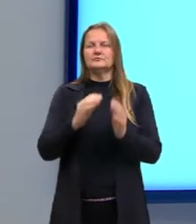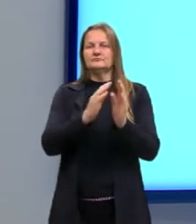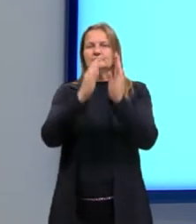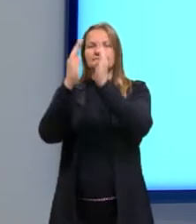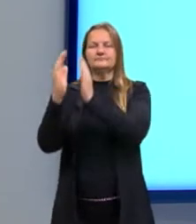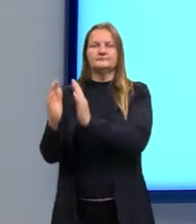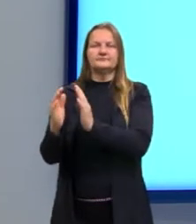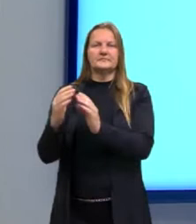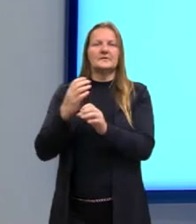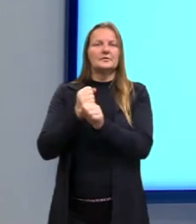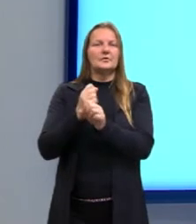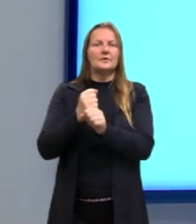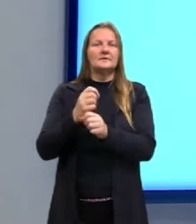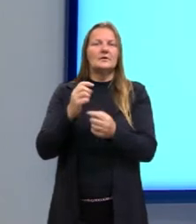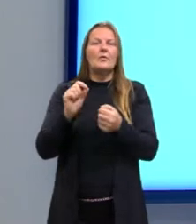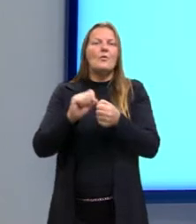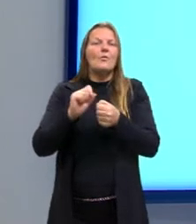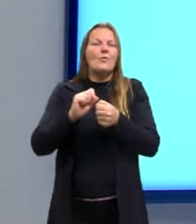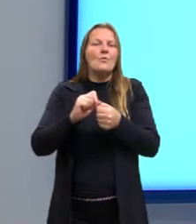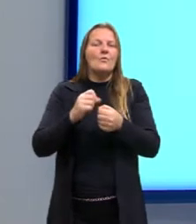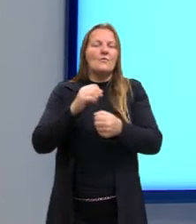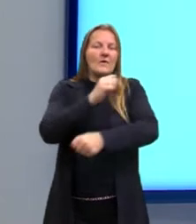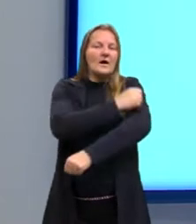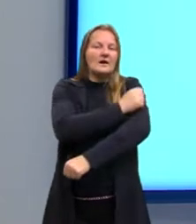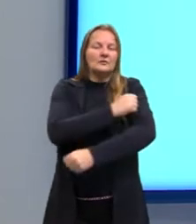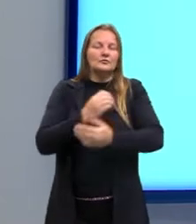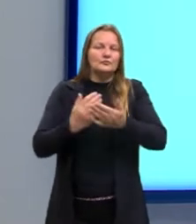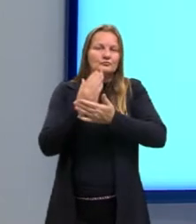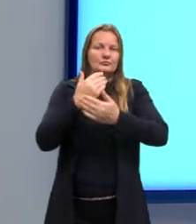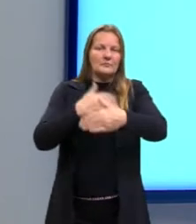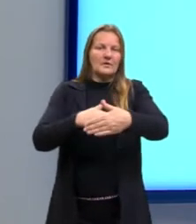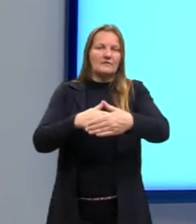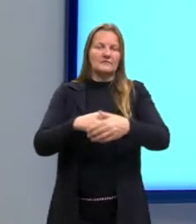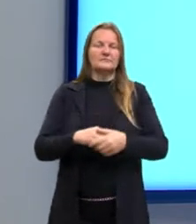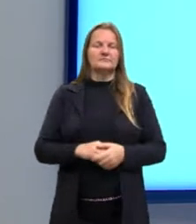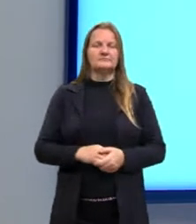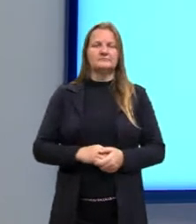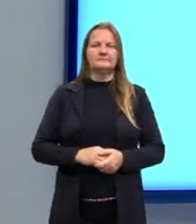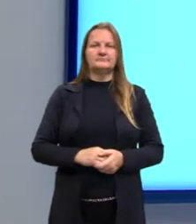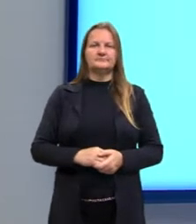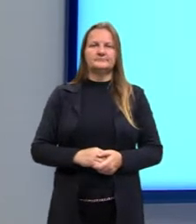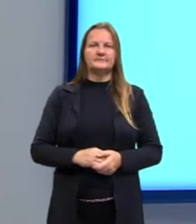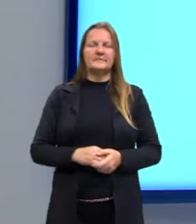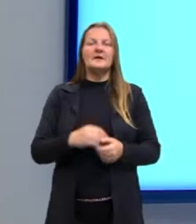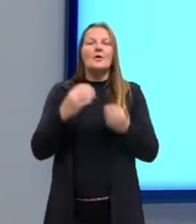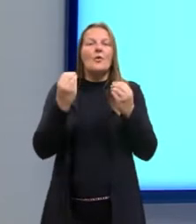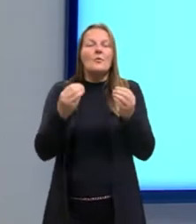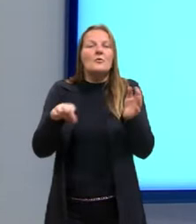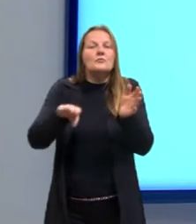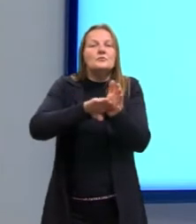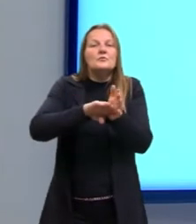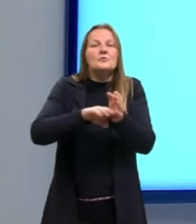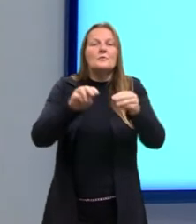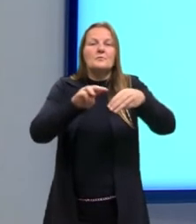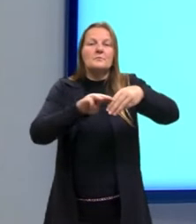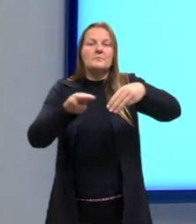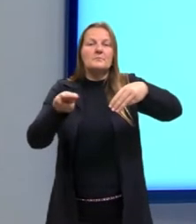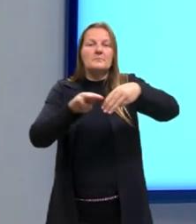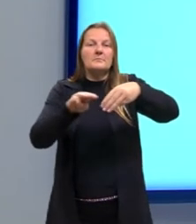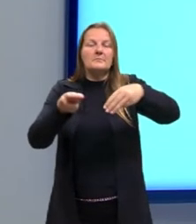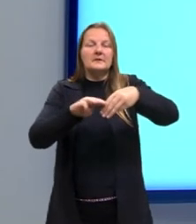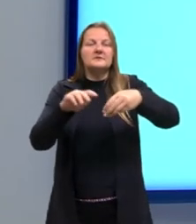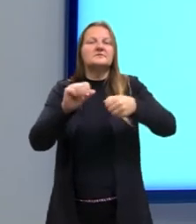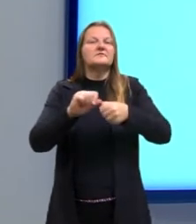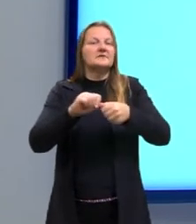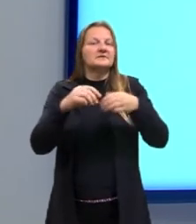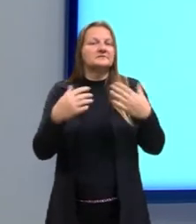temos a nota obtida. Então, a nota para cada uma das provas. Aí eu quero chegar na média. Como que eu vou